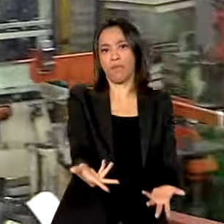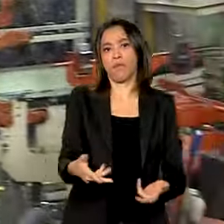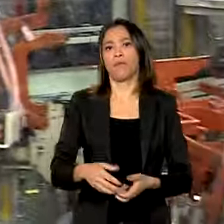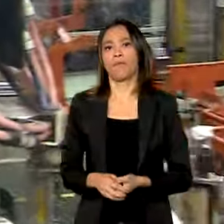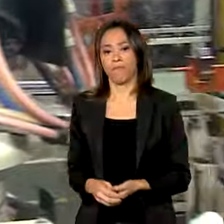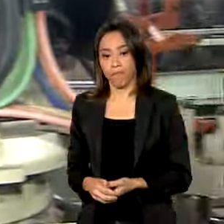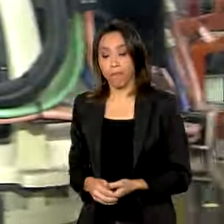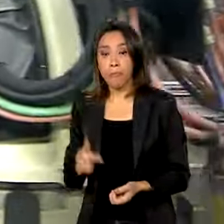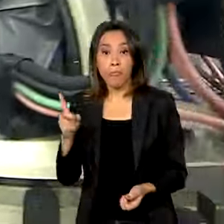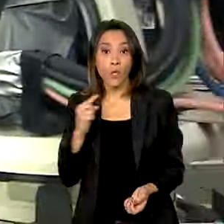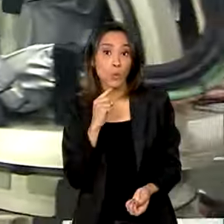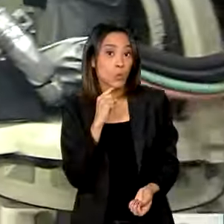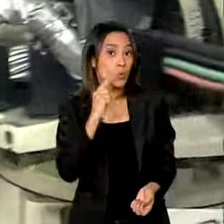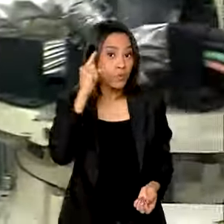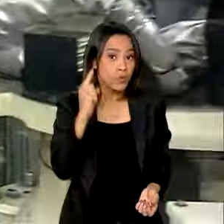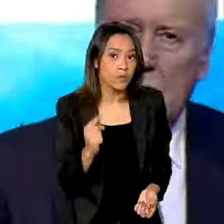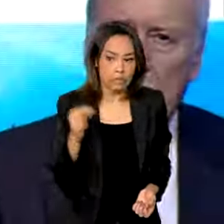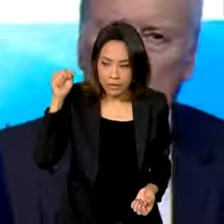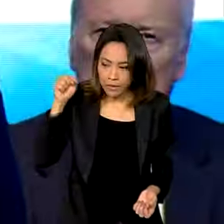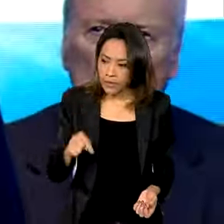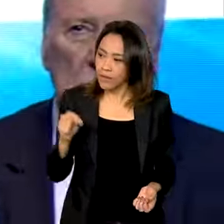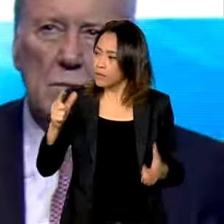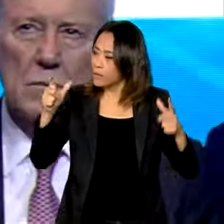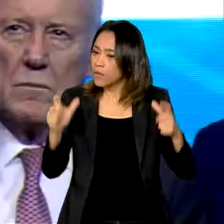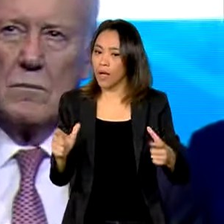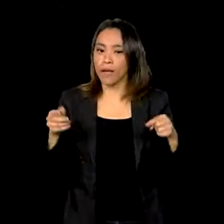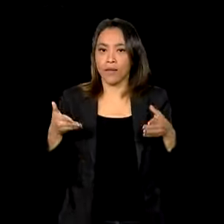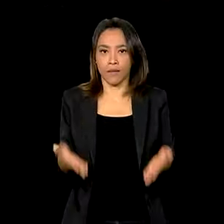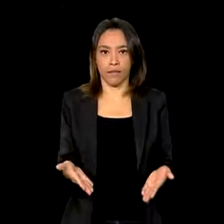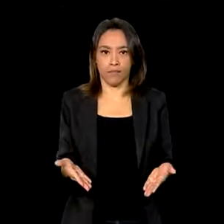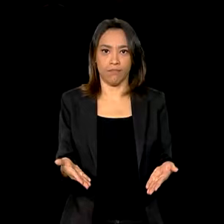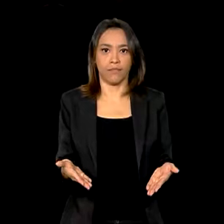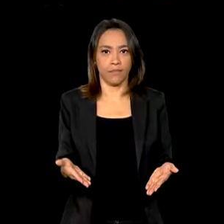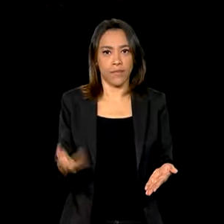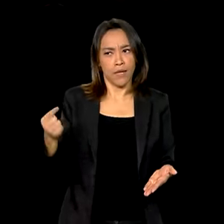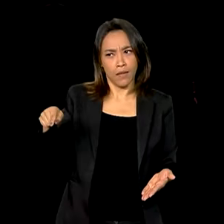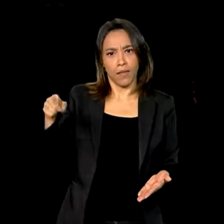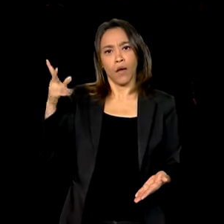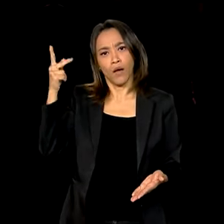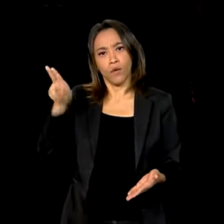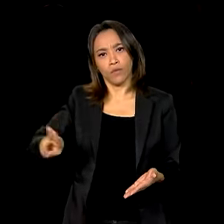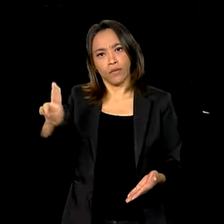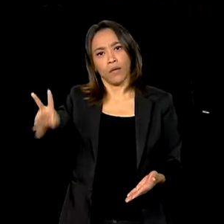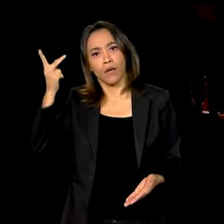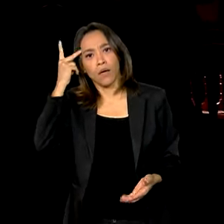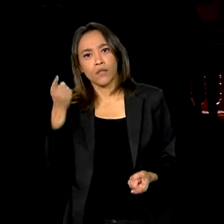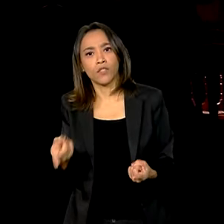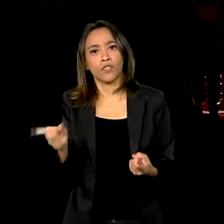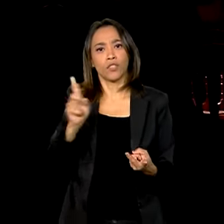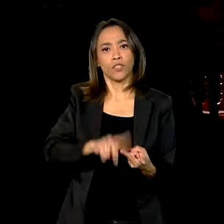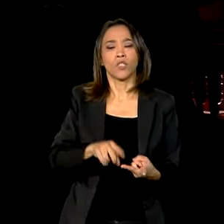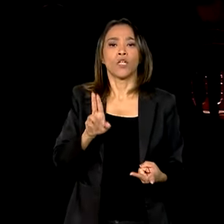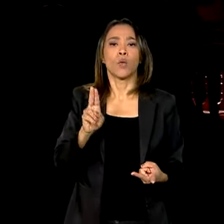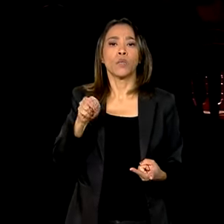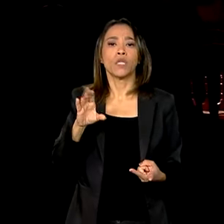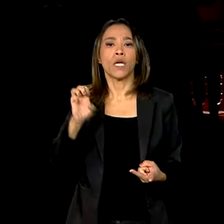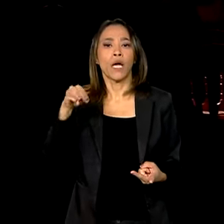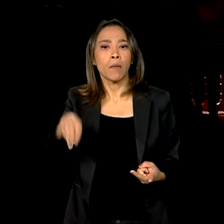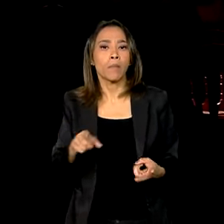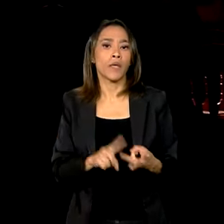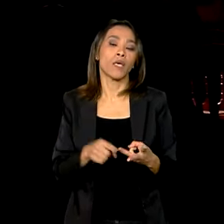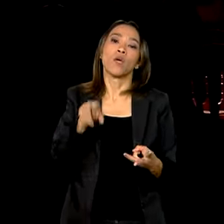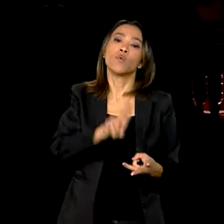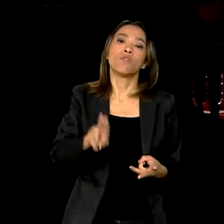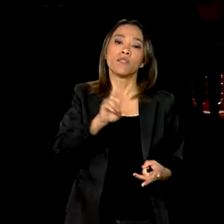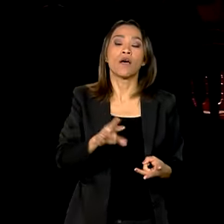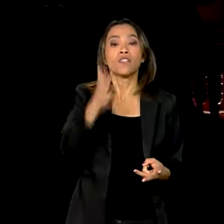Eu duvido que nessa sala aqui, que na USP, que na Unicamp, que na Universidade Federal